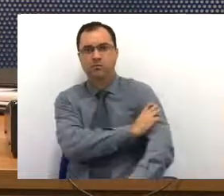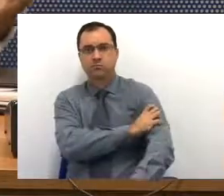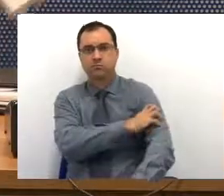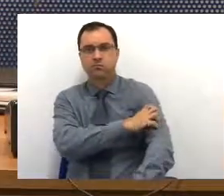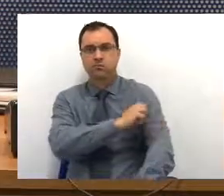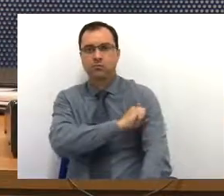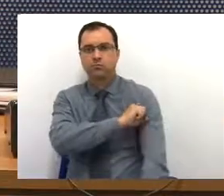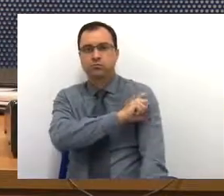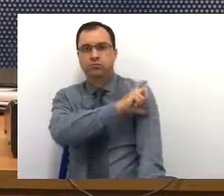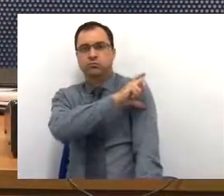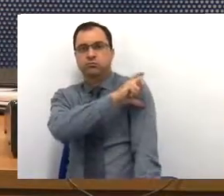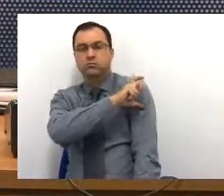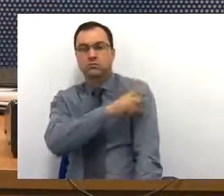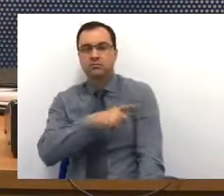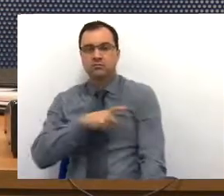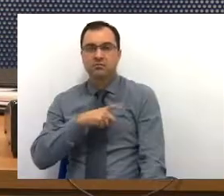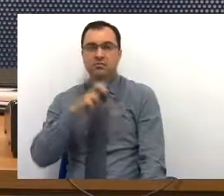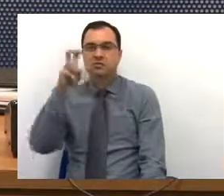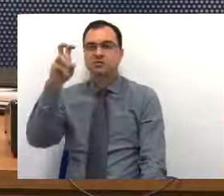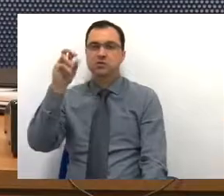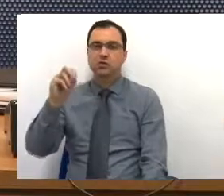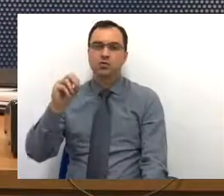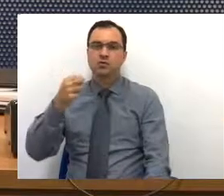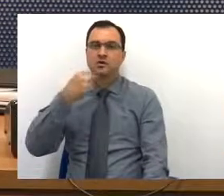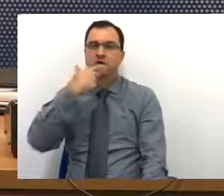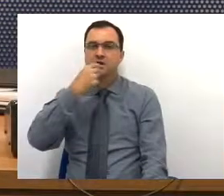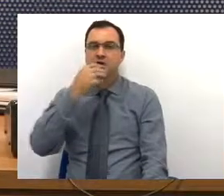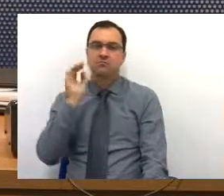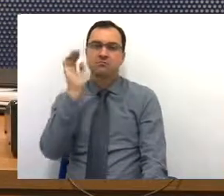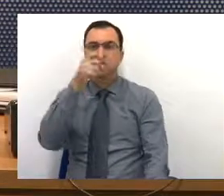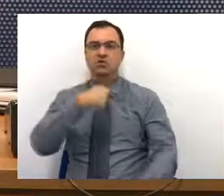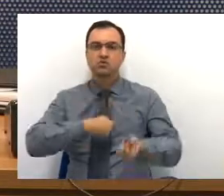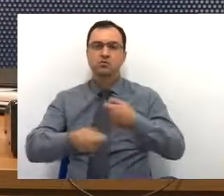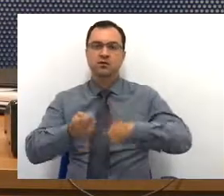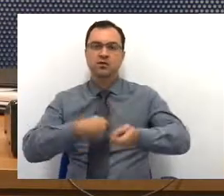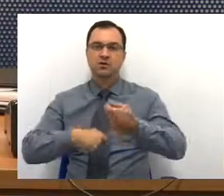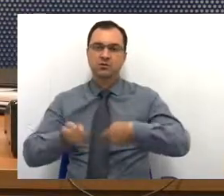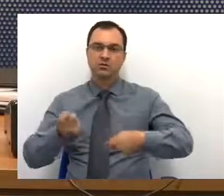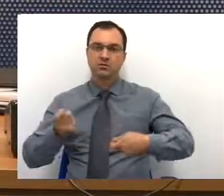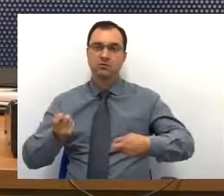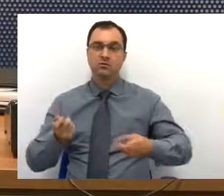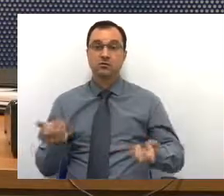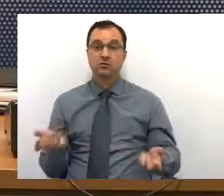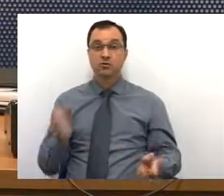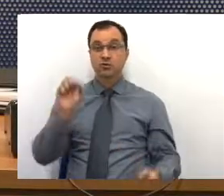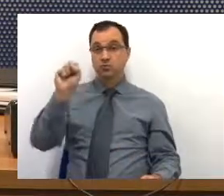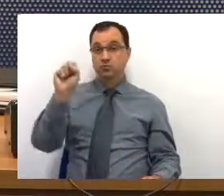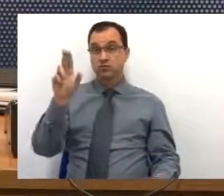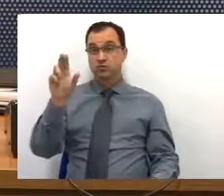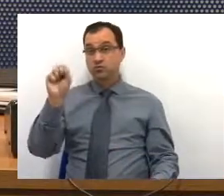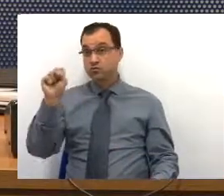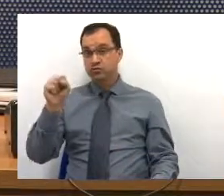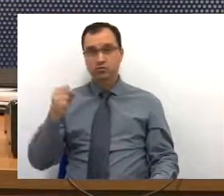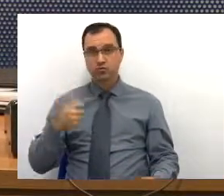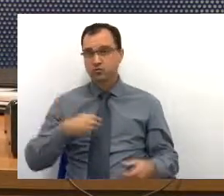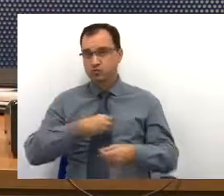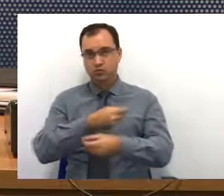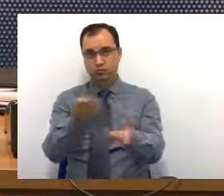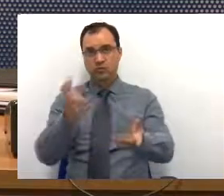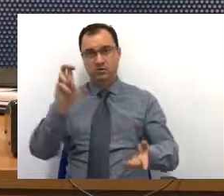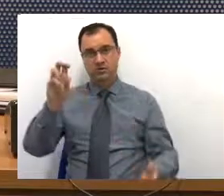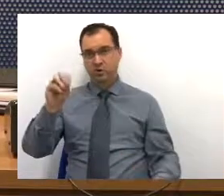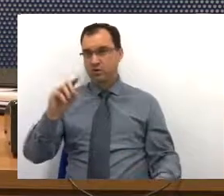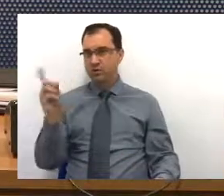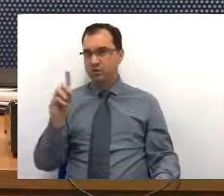tem 50 remédios no mercado, então, o SUS não dá esses 50,